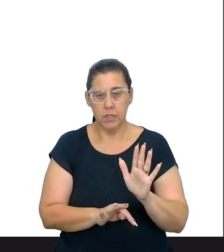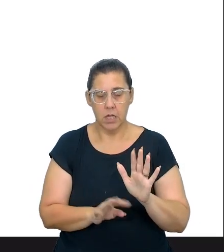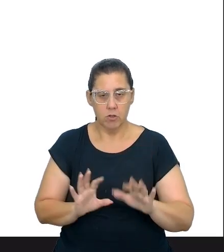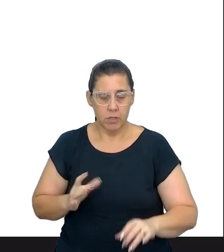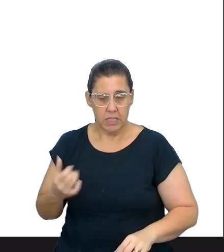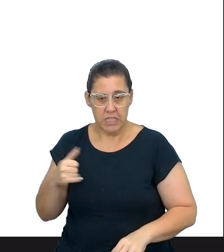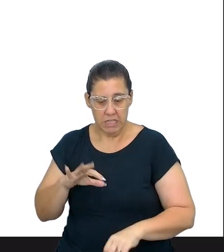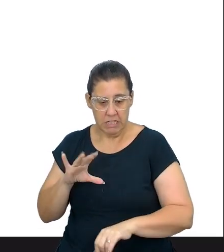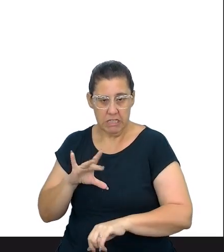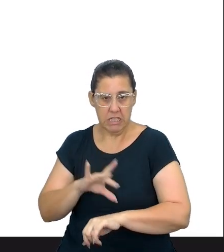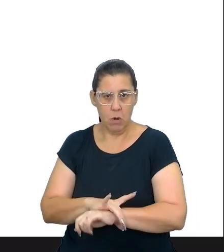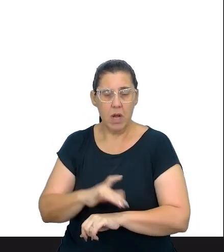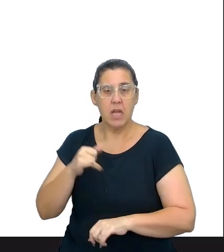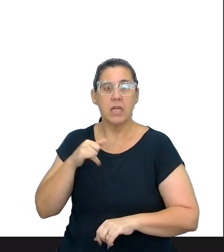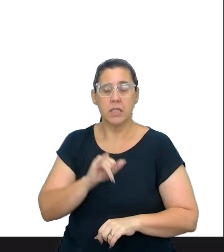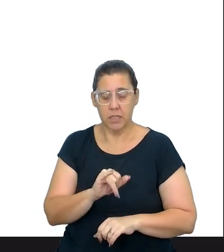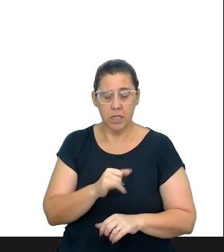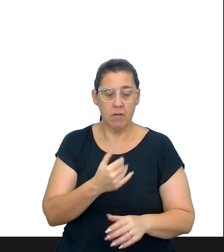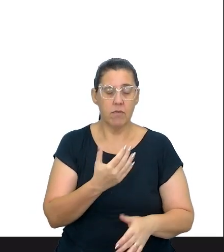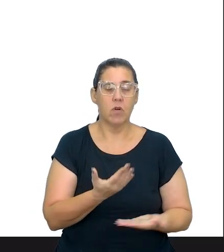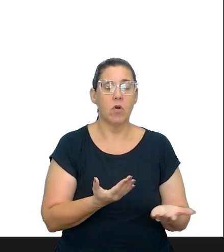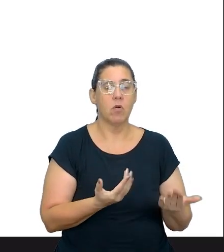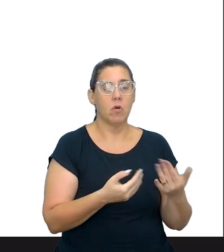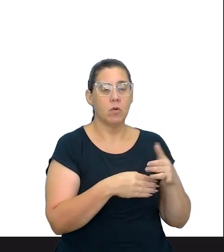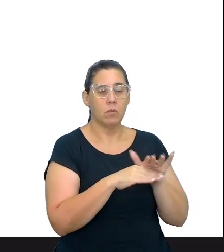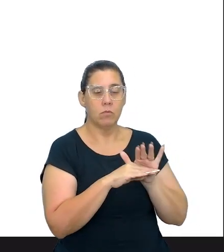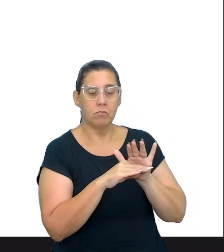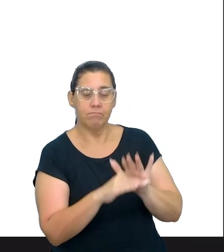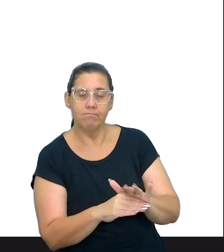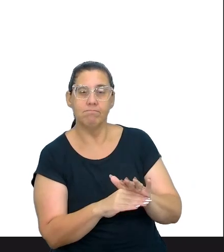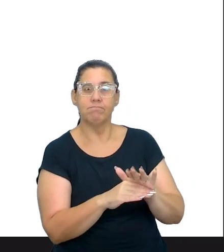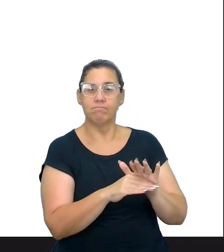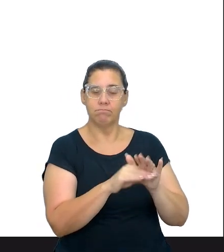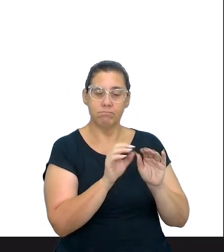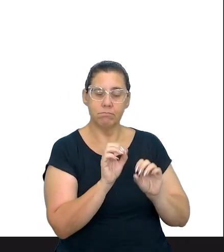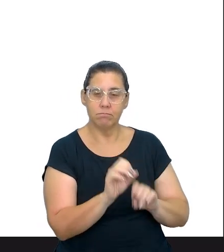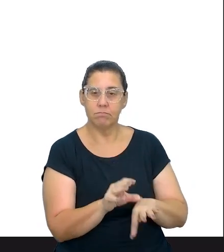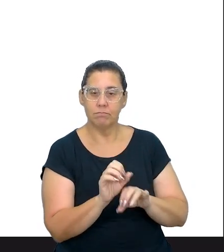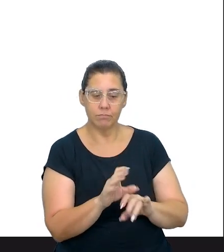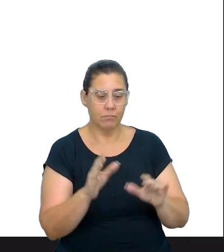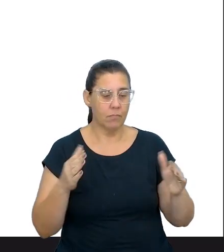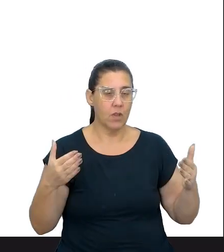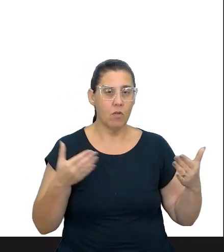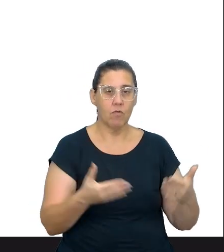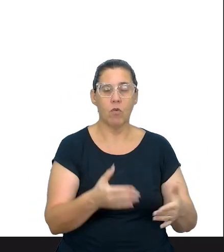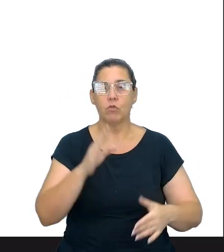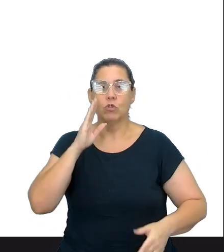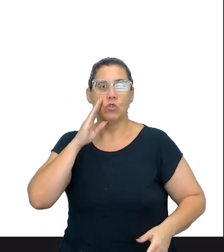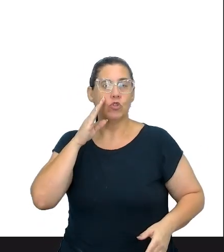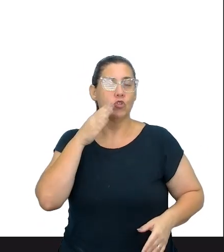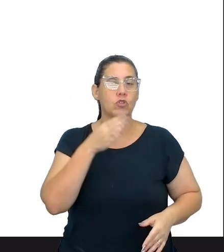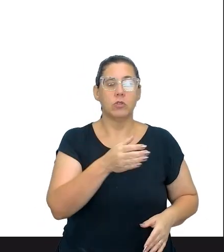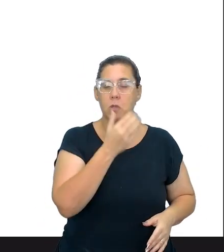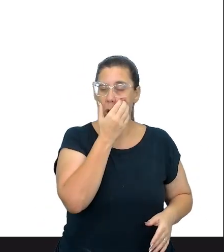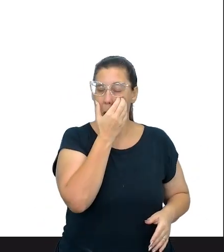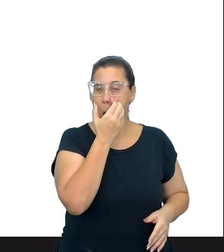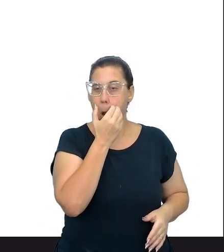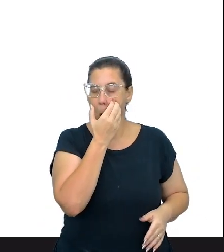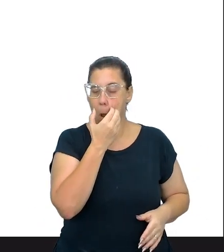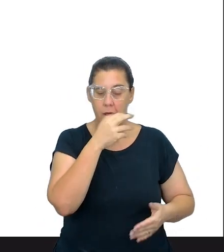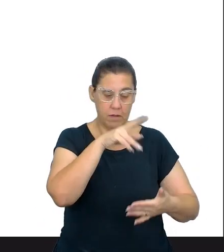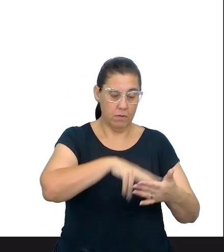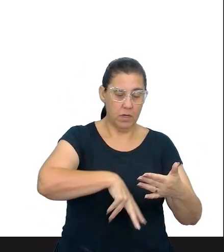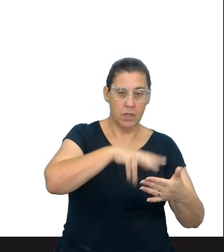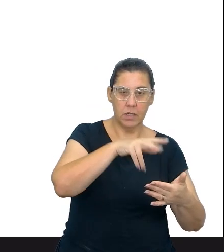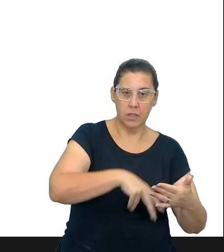segurança se isso for trabalhado com ele em aulas anteriores, né? Se for focado, direcionado o olhar dele para a leitura,